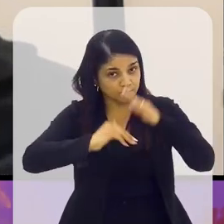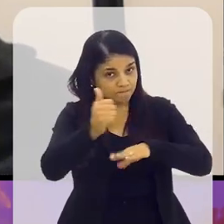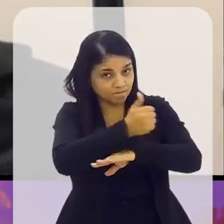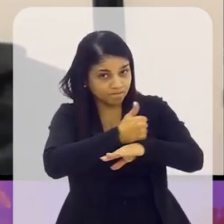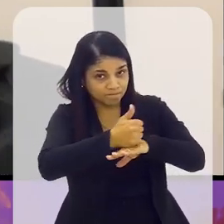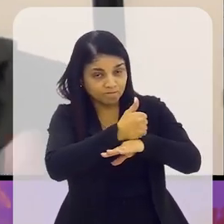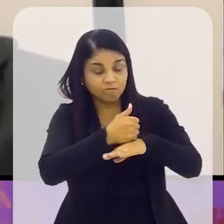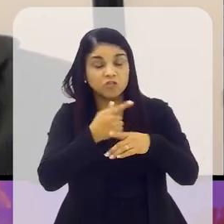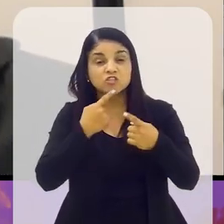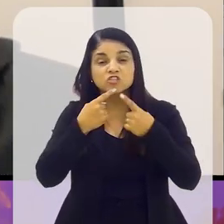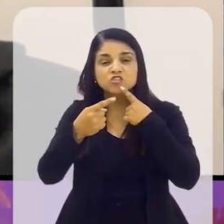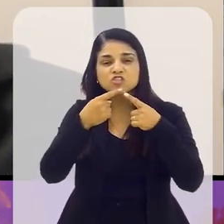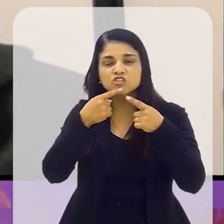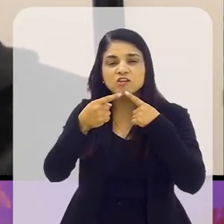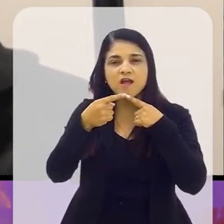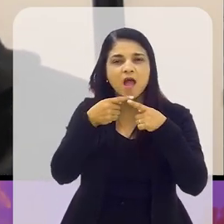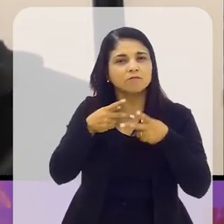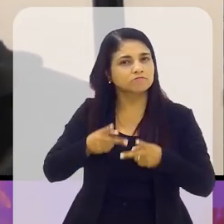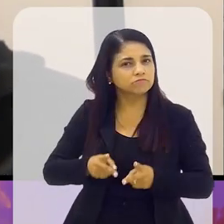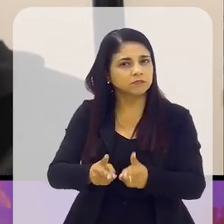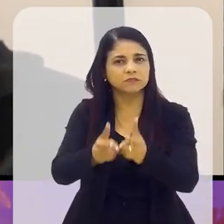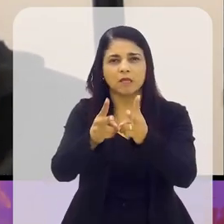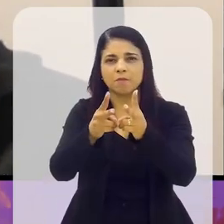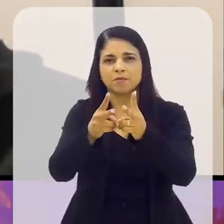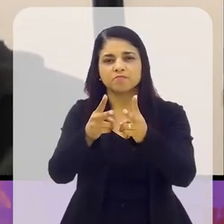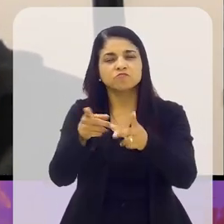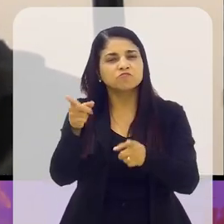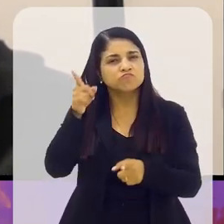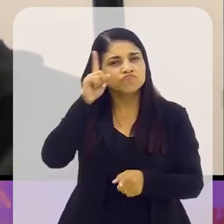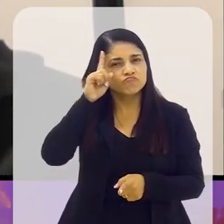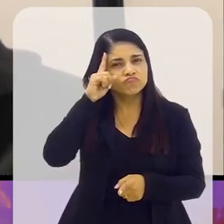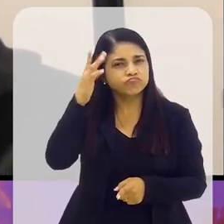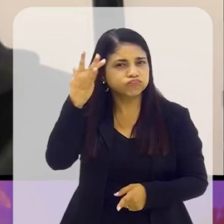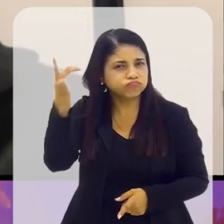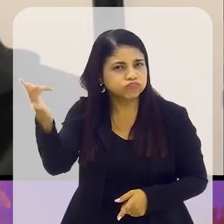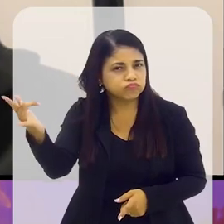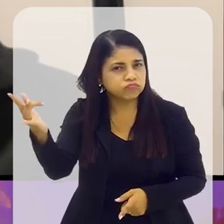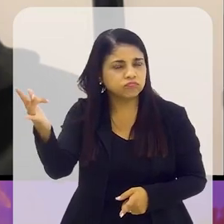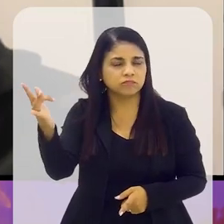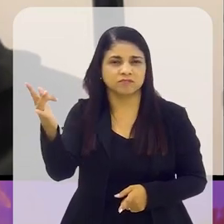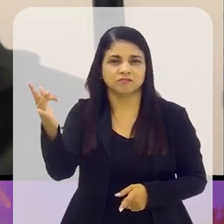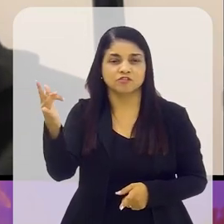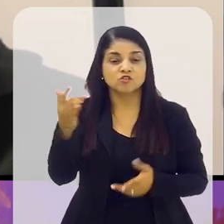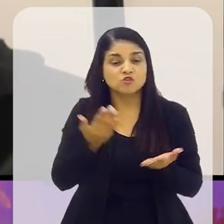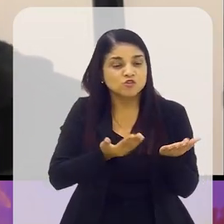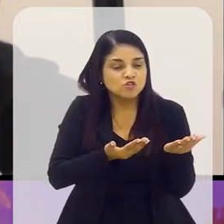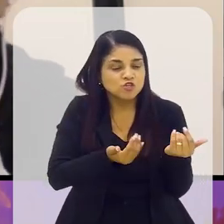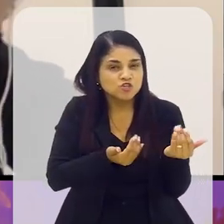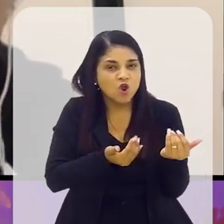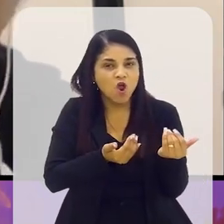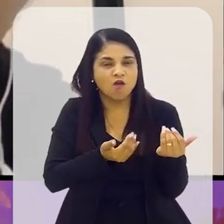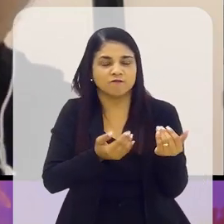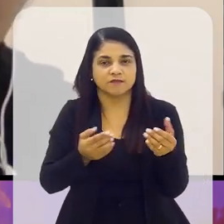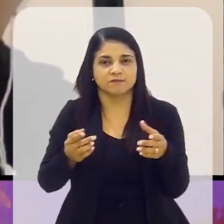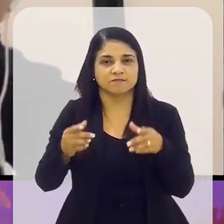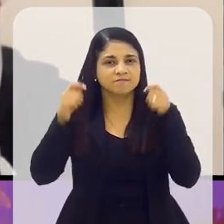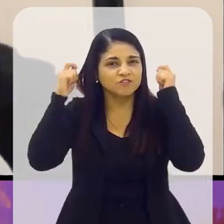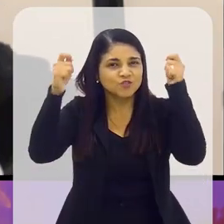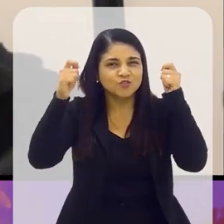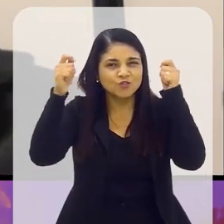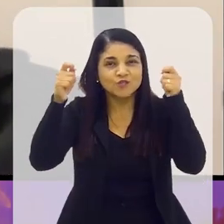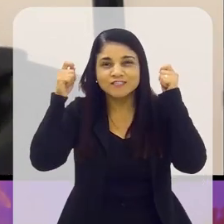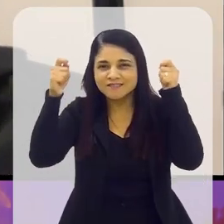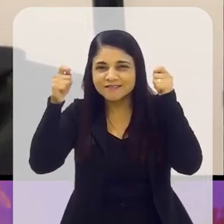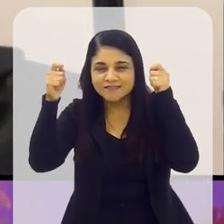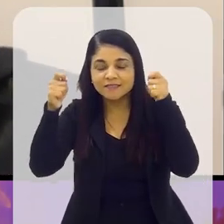sociais, que estão em diálogo permanente e de forma cotidiana com jovens integrantes,